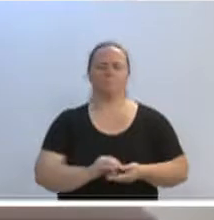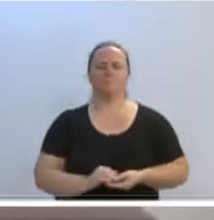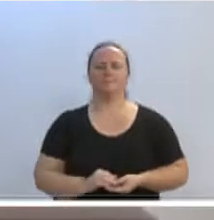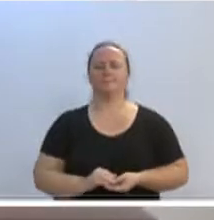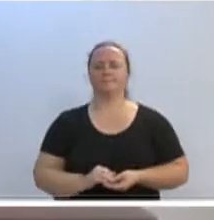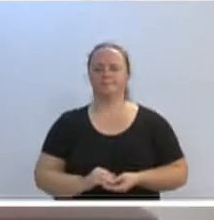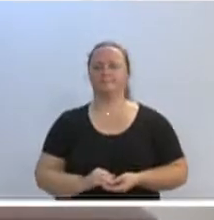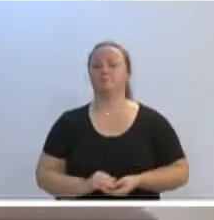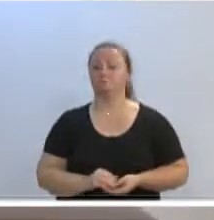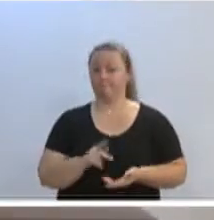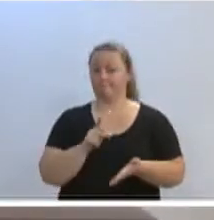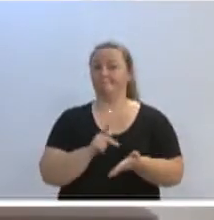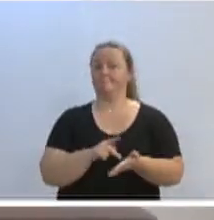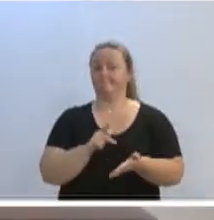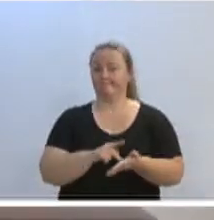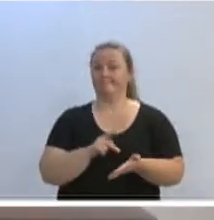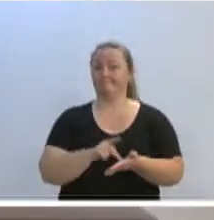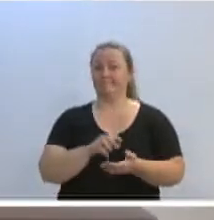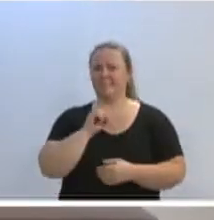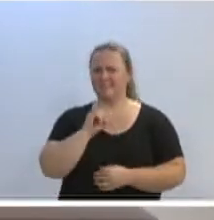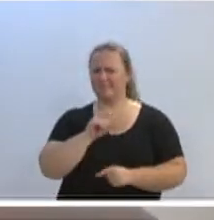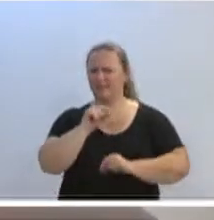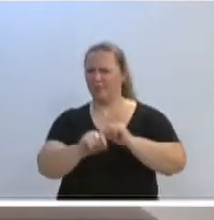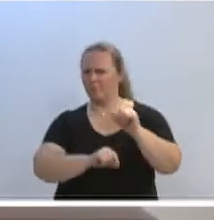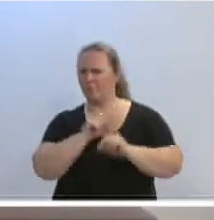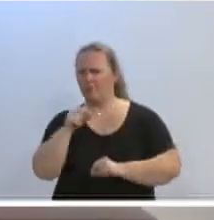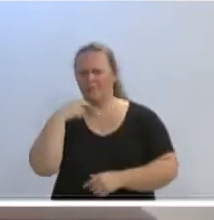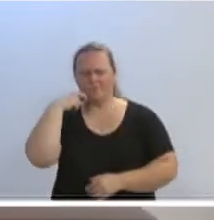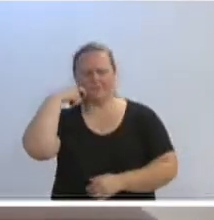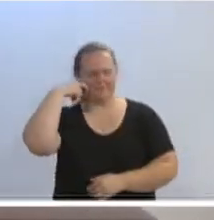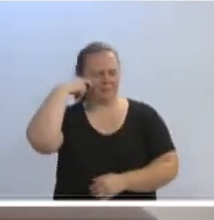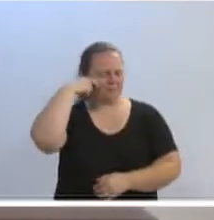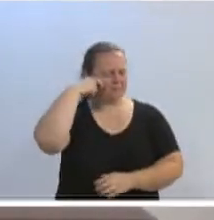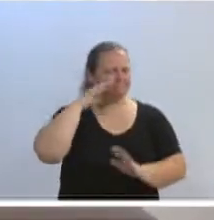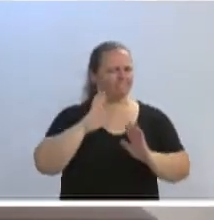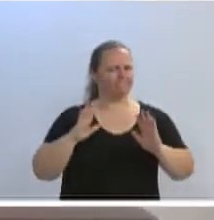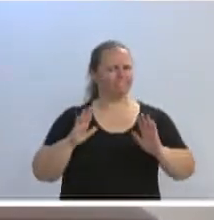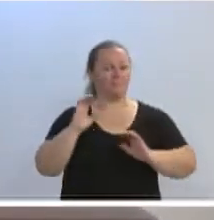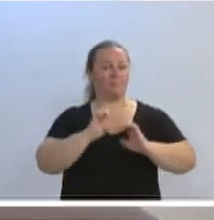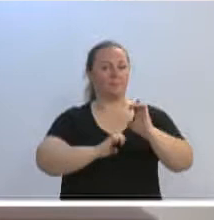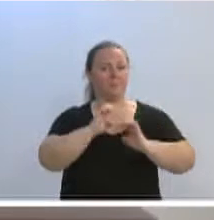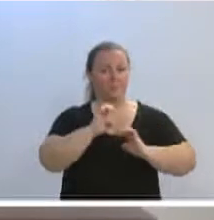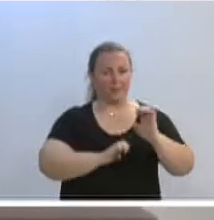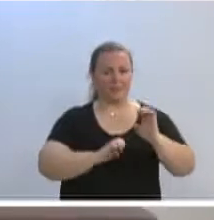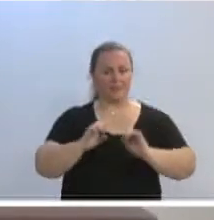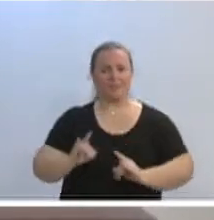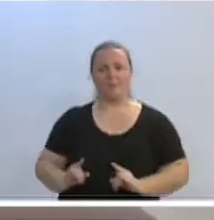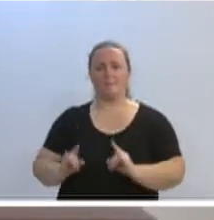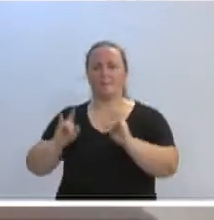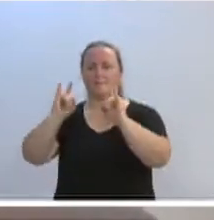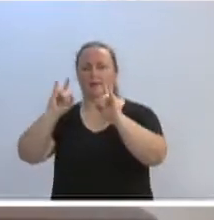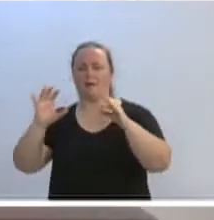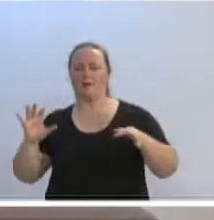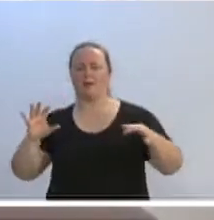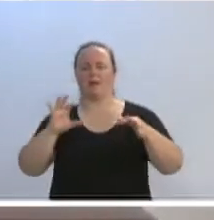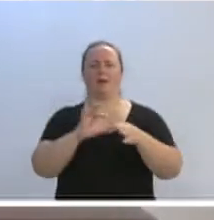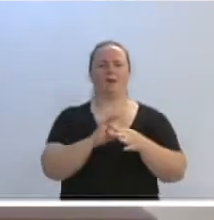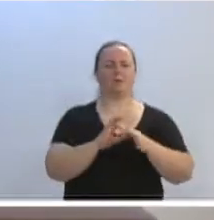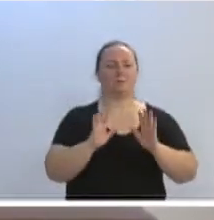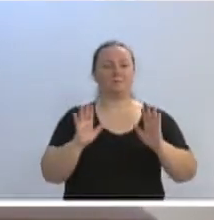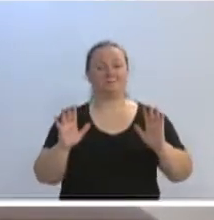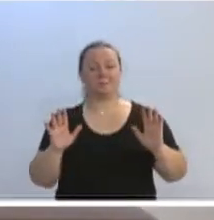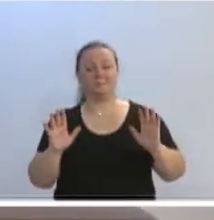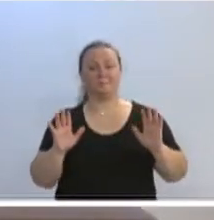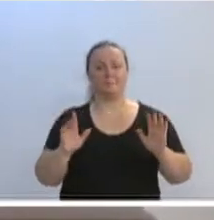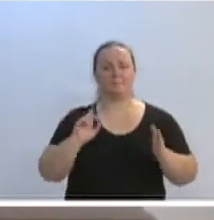verdadeiro aqui, presidente, a possibilidade de ter algum envolvimento com relação à empresa e também ao prédio aqui ao qual estamos alojados